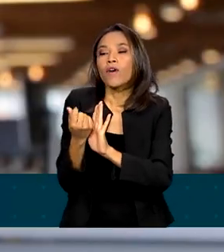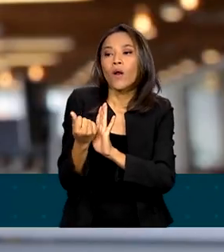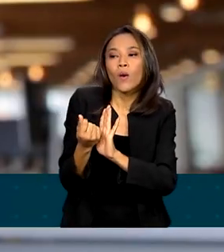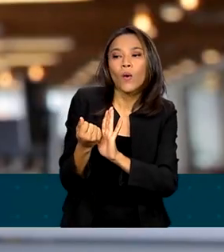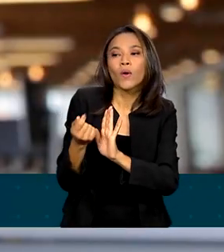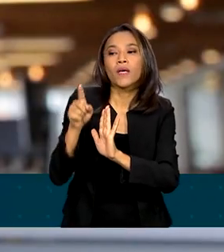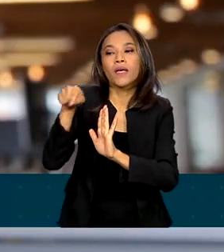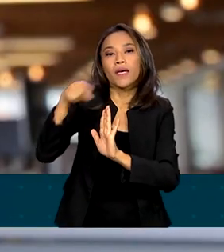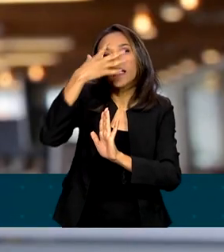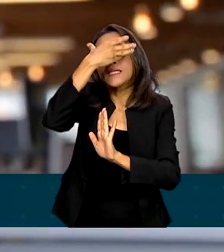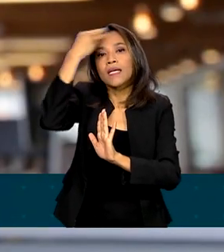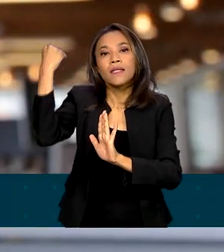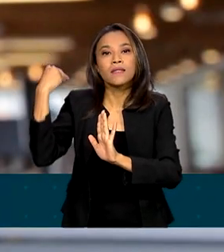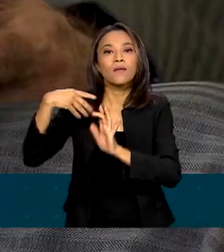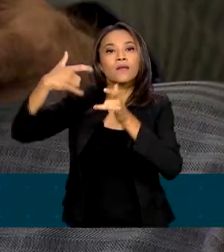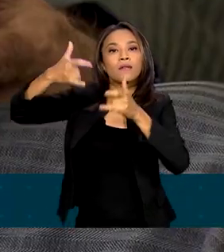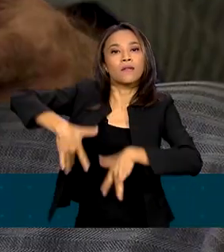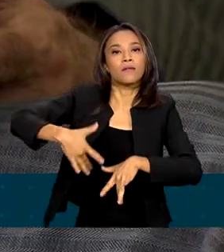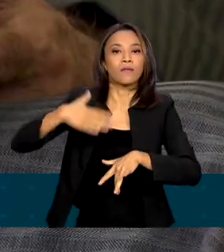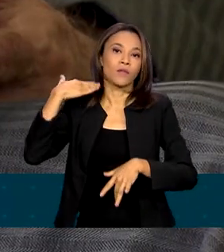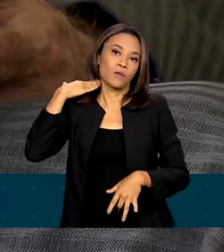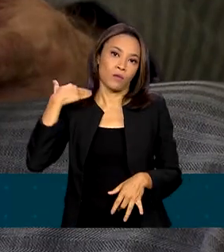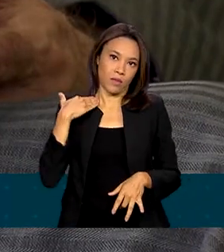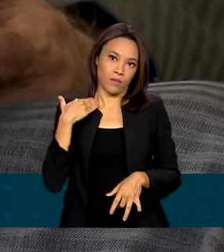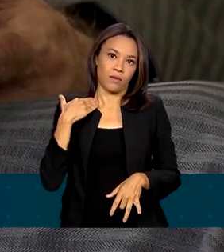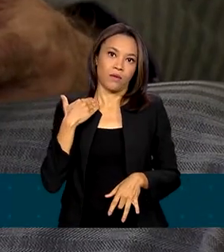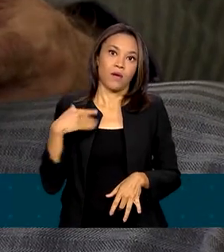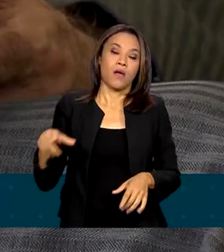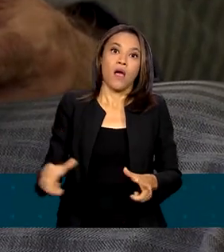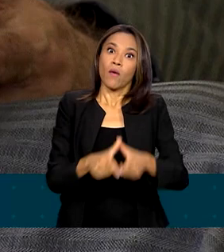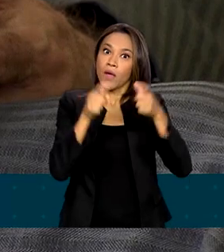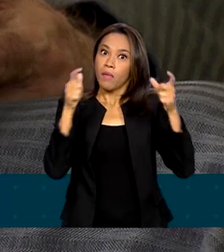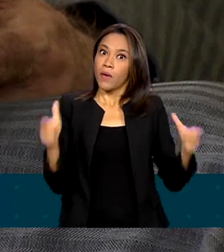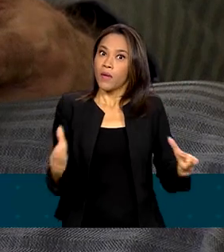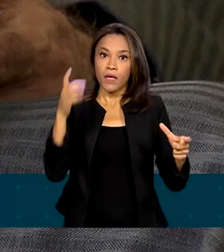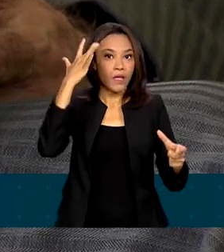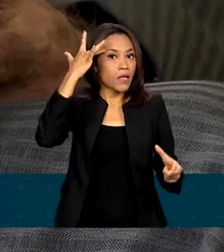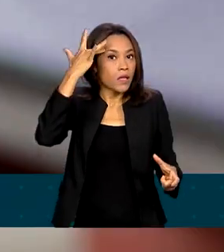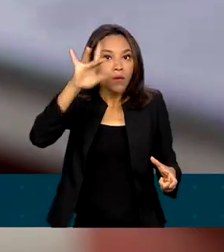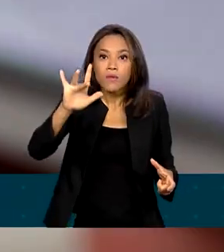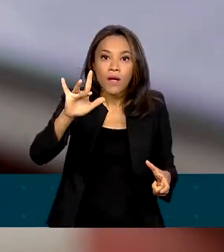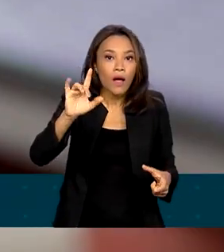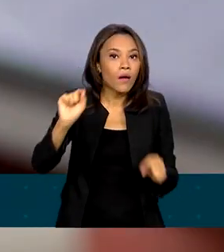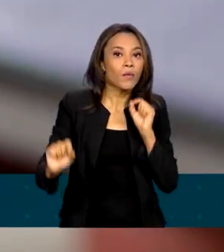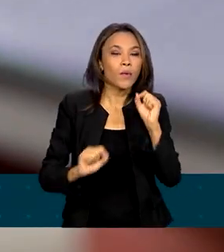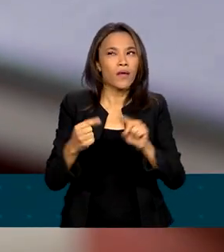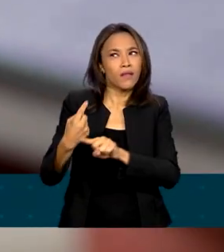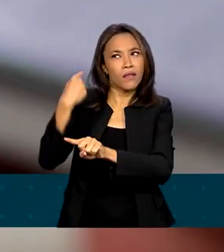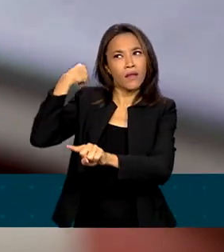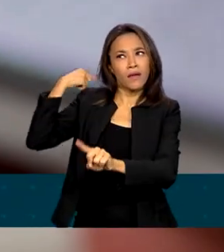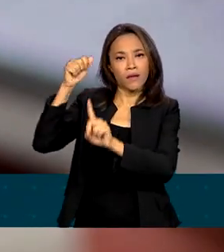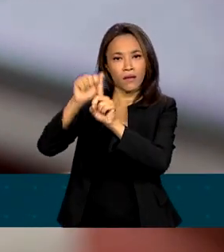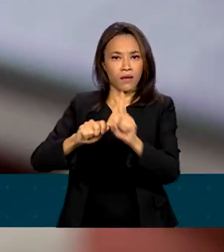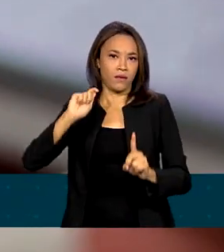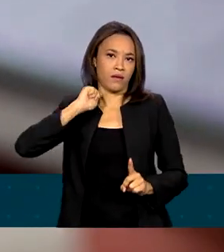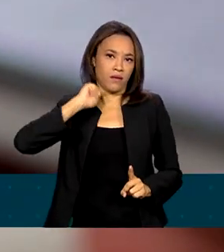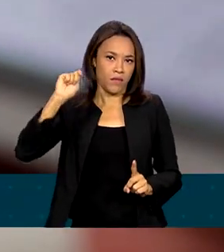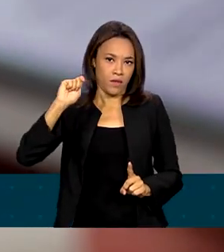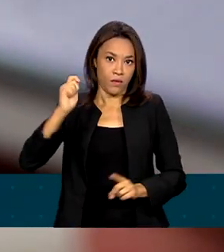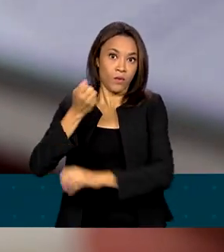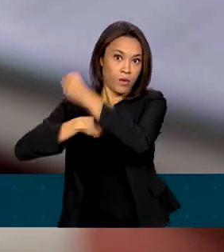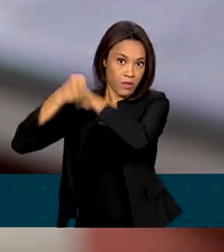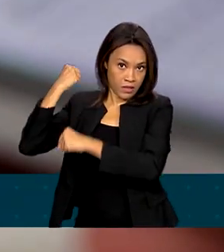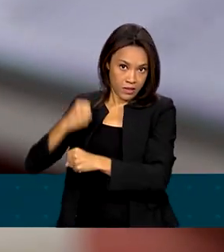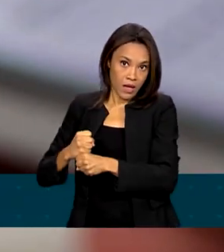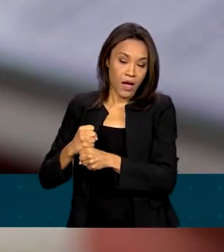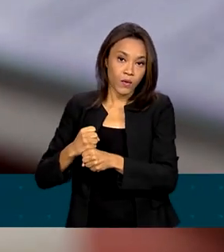esquecidos em contas bancárias. O que muitos usuários não sabem é que, desde abril do ano passado, o sistema